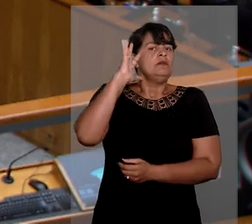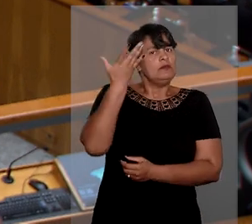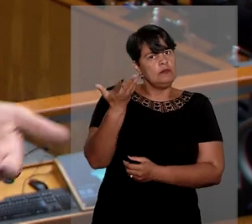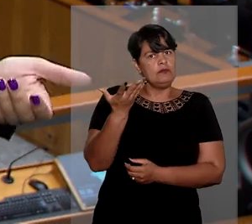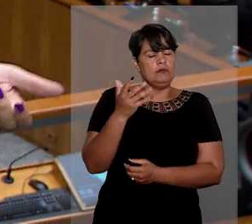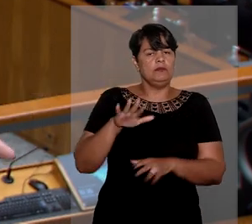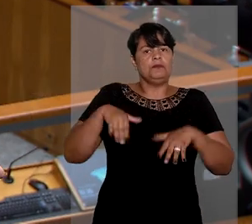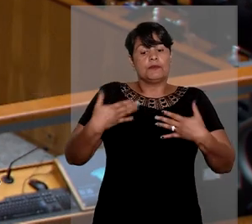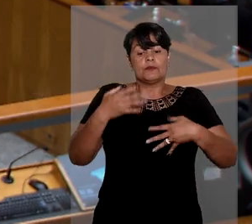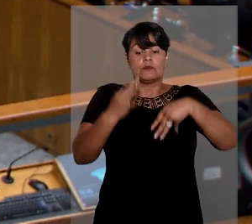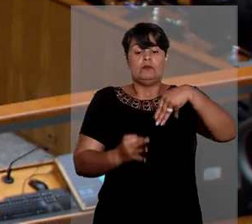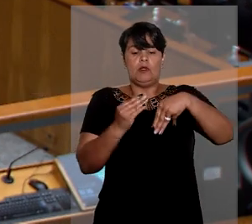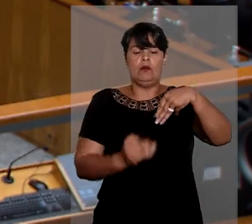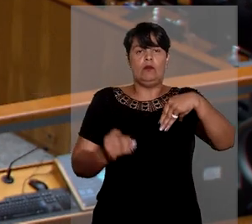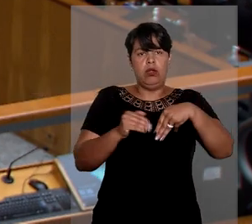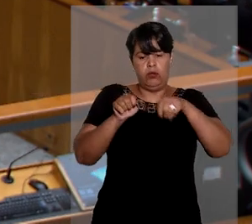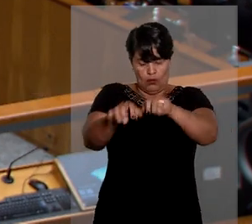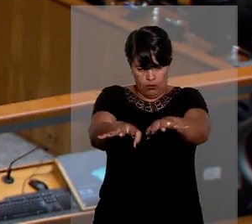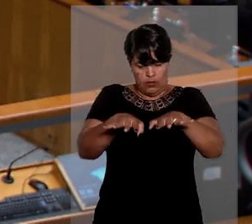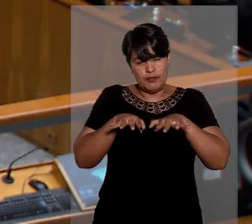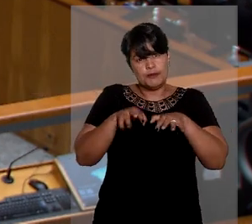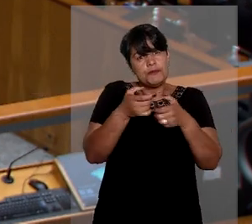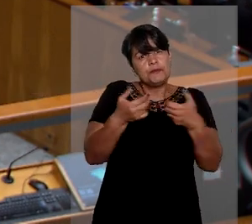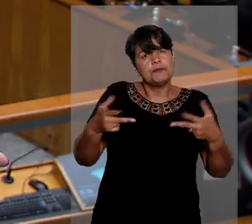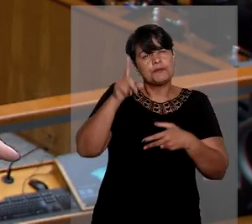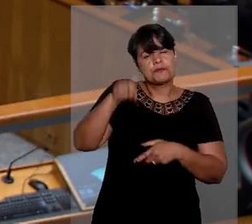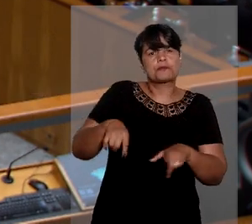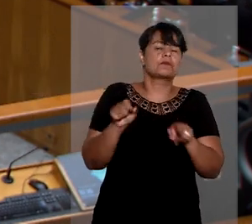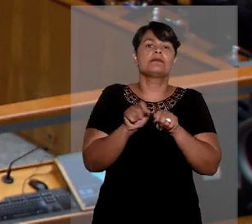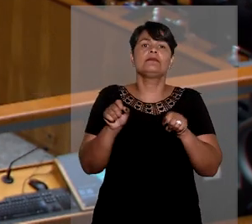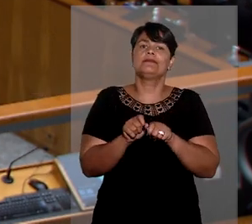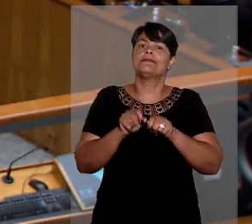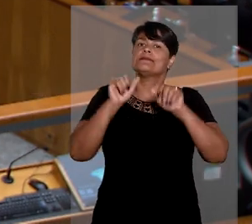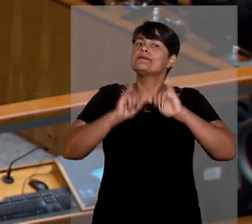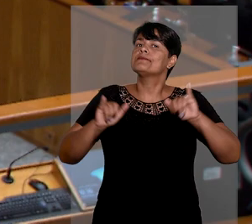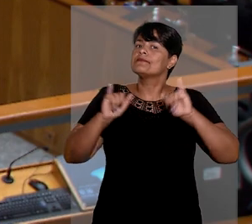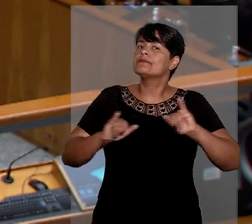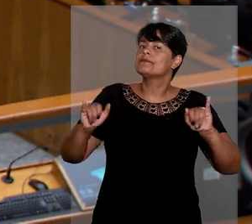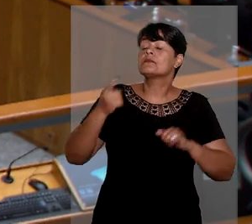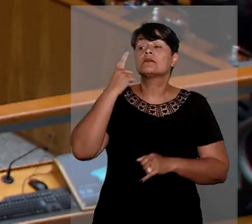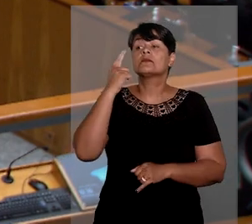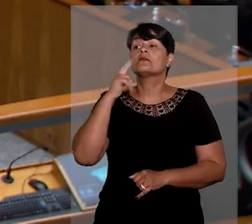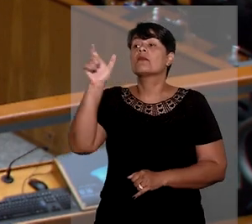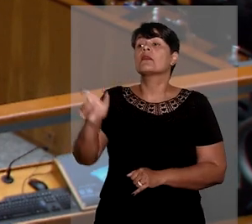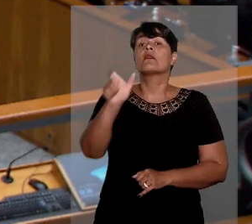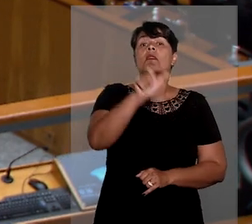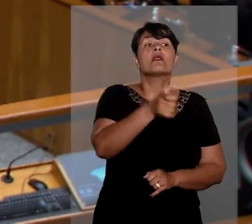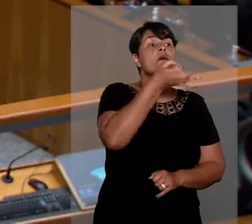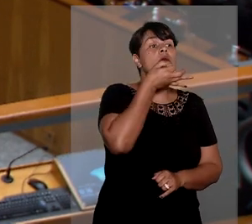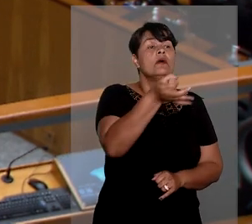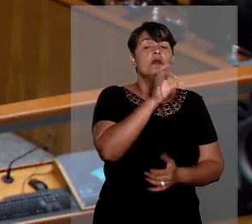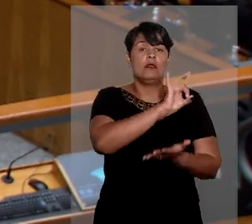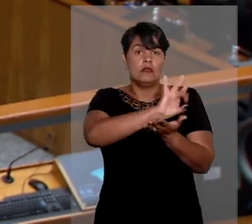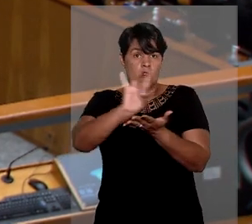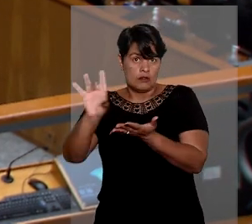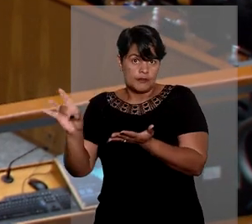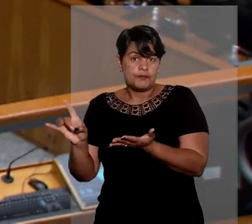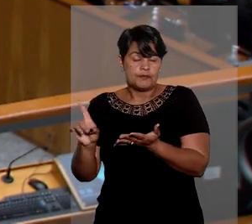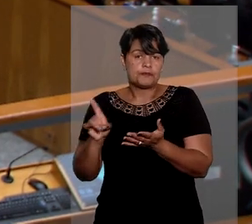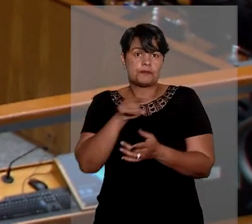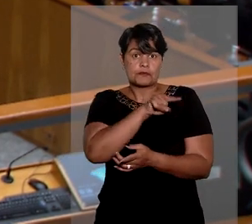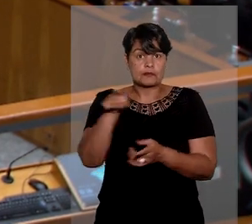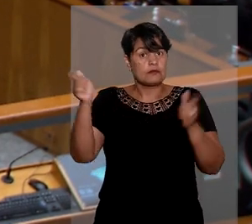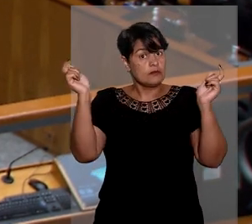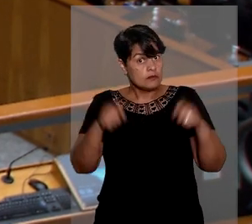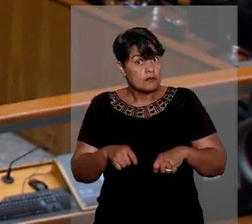convocou uma audiência pública para as manifestações de representantes de instituições públicas e de entidades envolvidas em